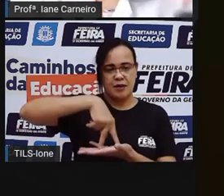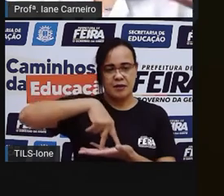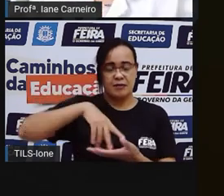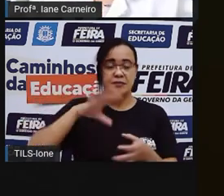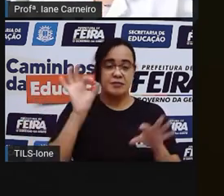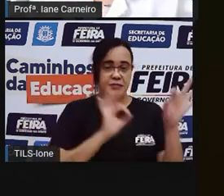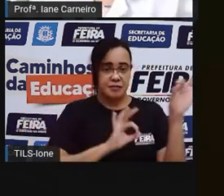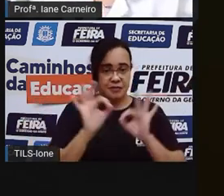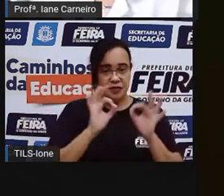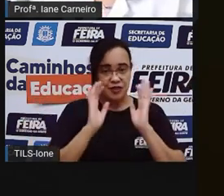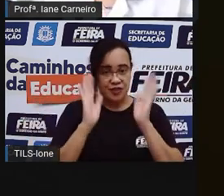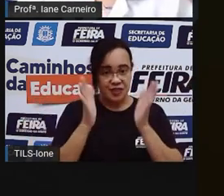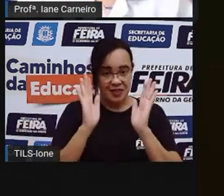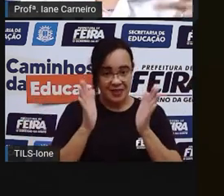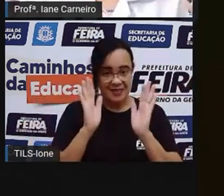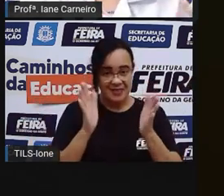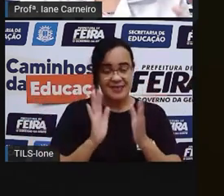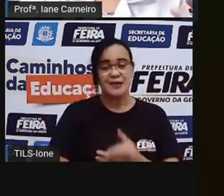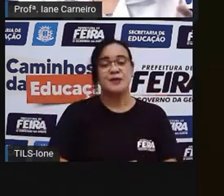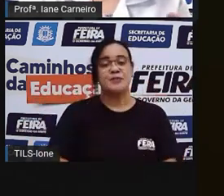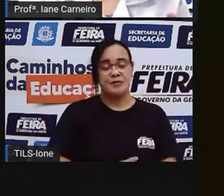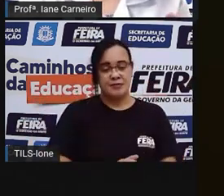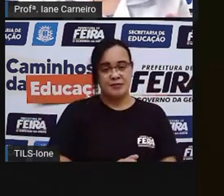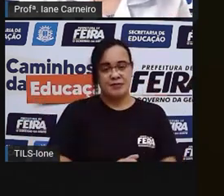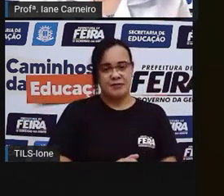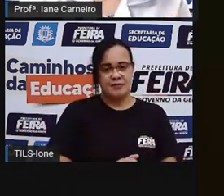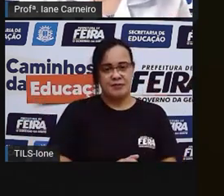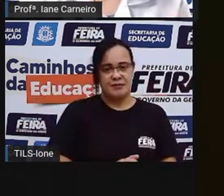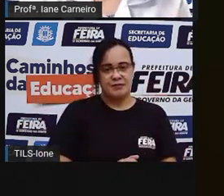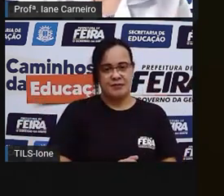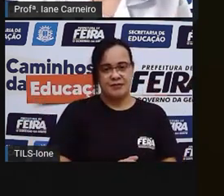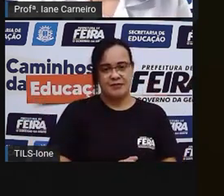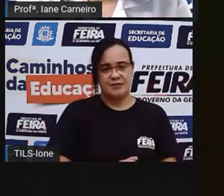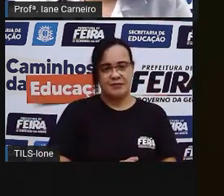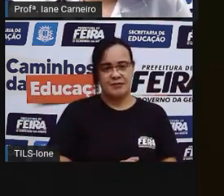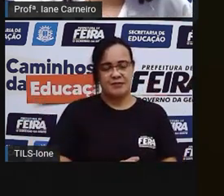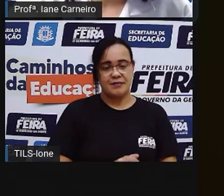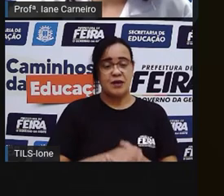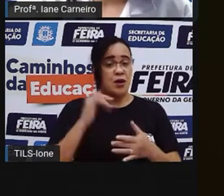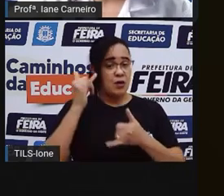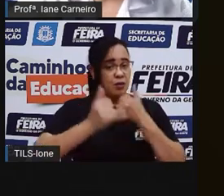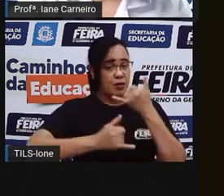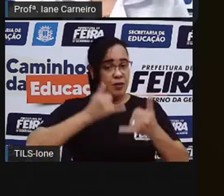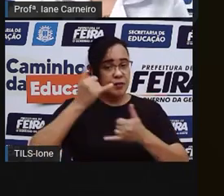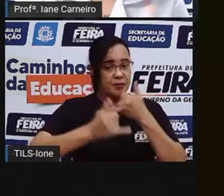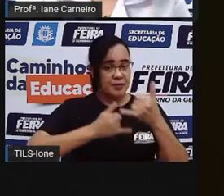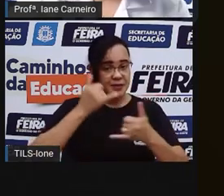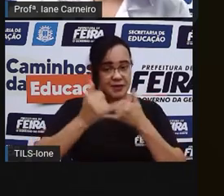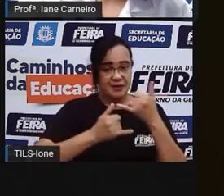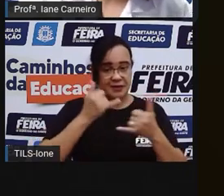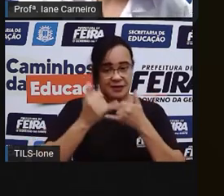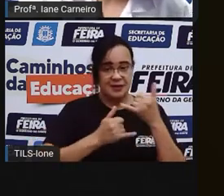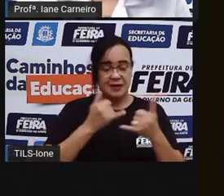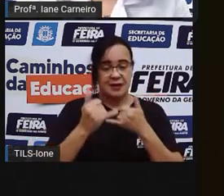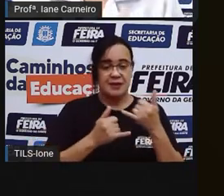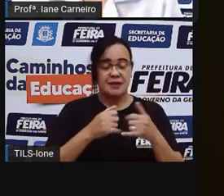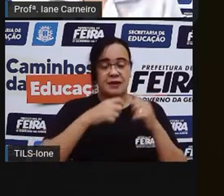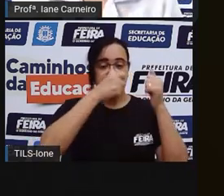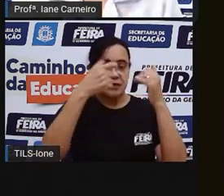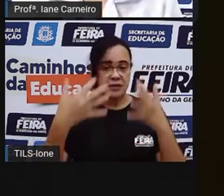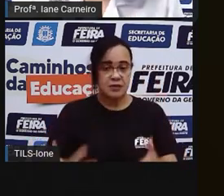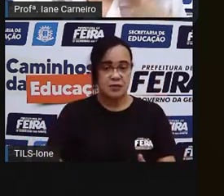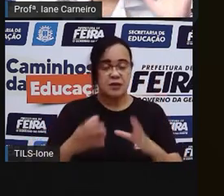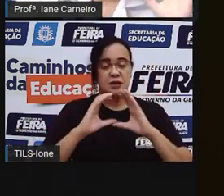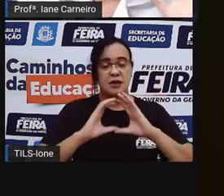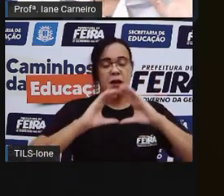Estão preparados? É um jogo, né? Que vai falar dos tipos de bola. E depois a prova